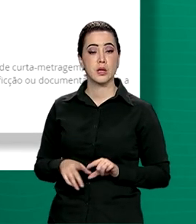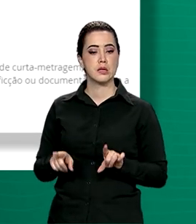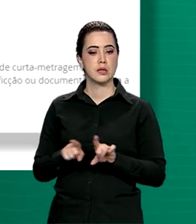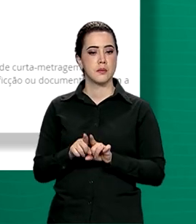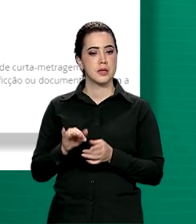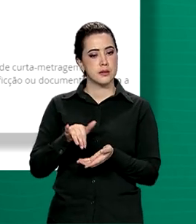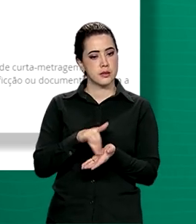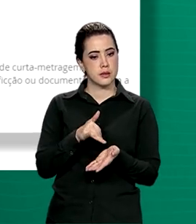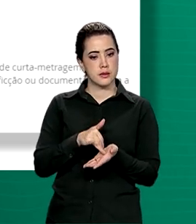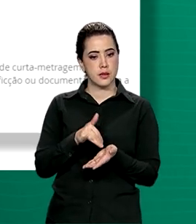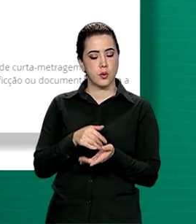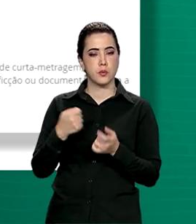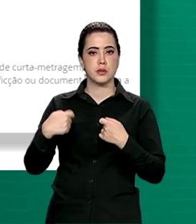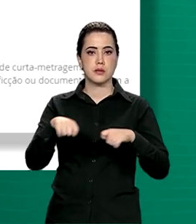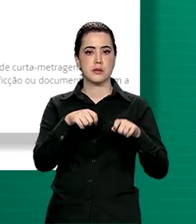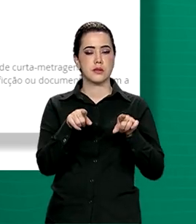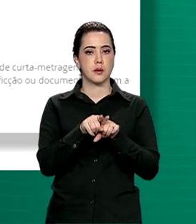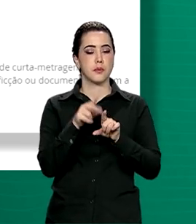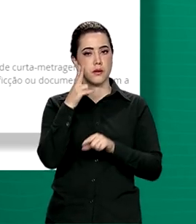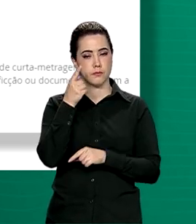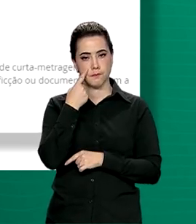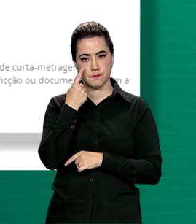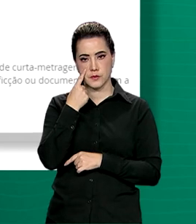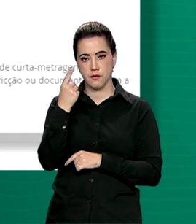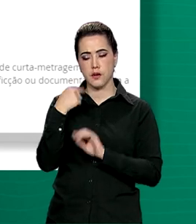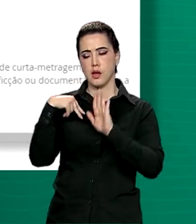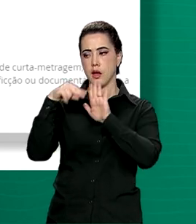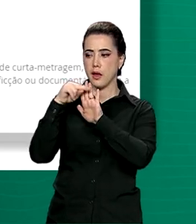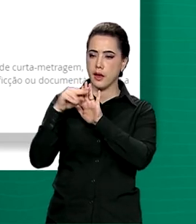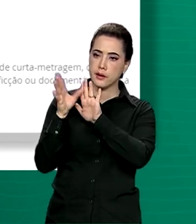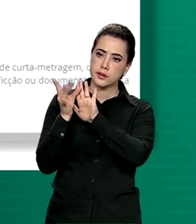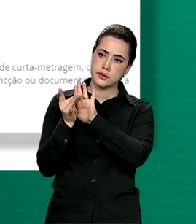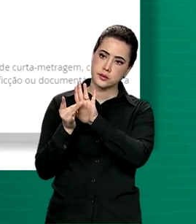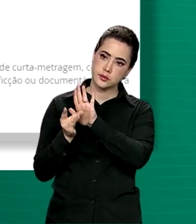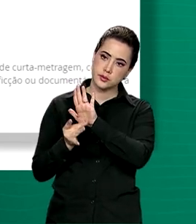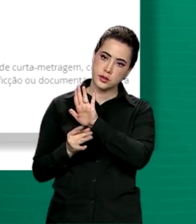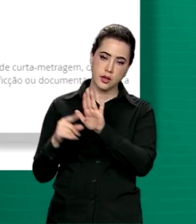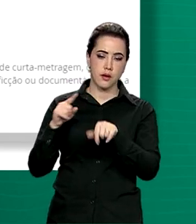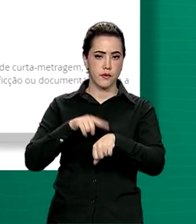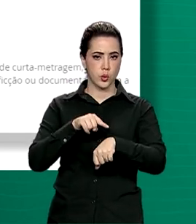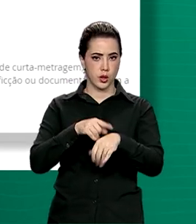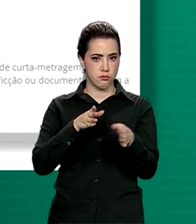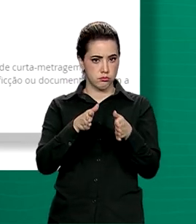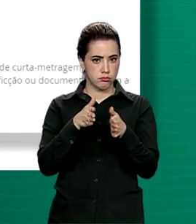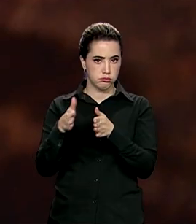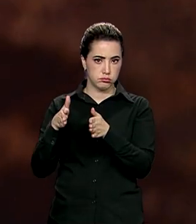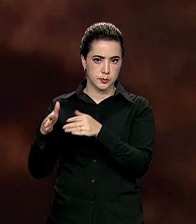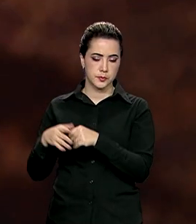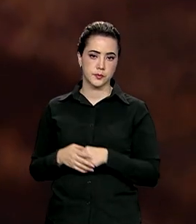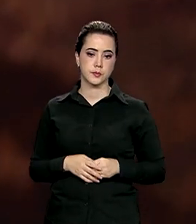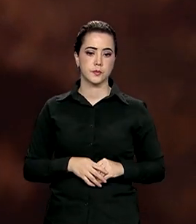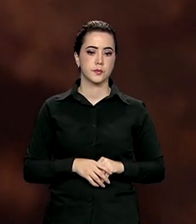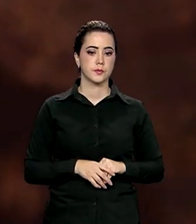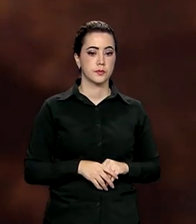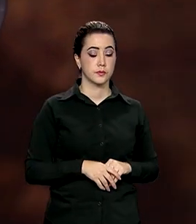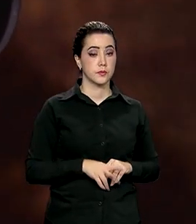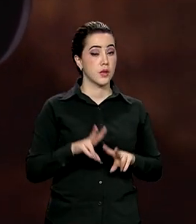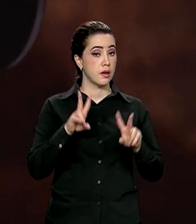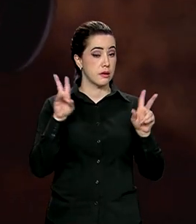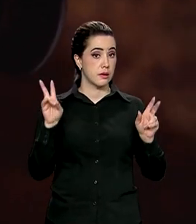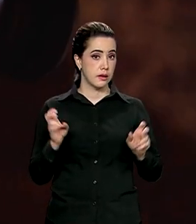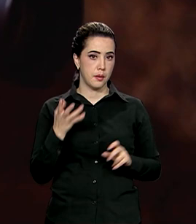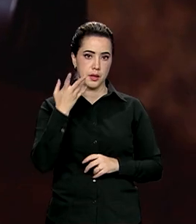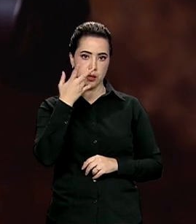cadastro, no site também é possível consultar o regulamento e acompanhar os prazos dos projetos. Além da temática da